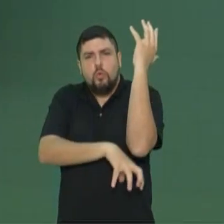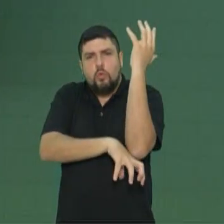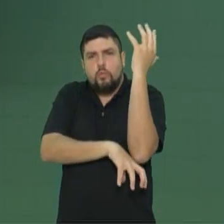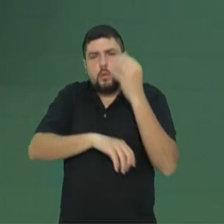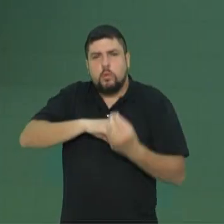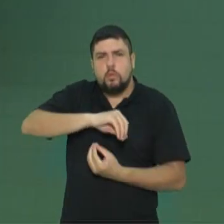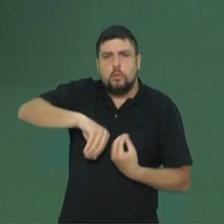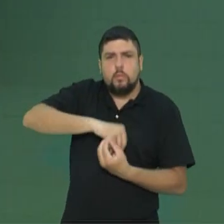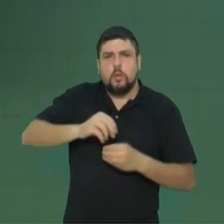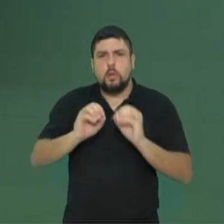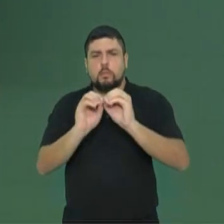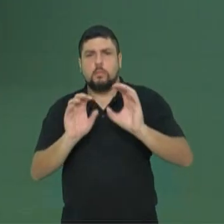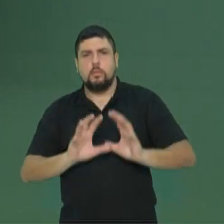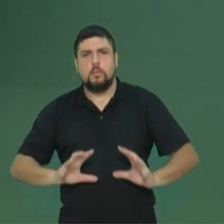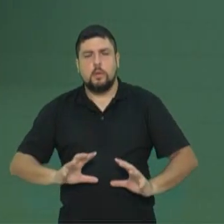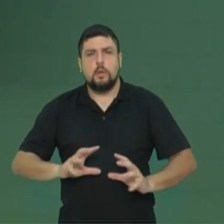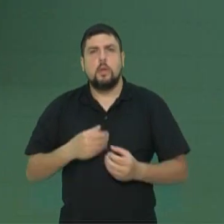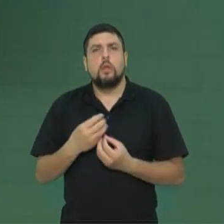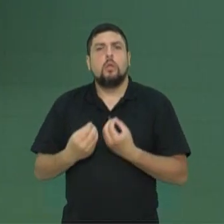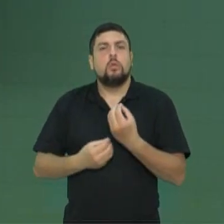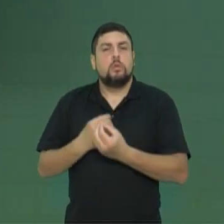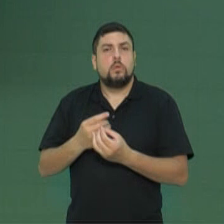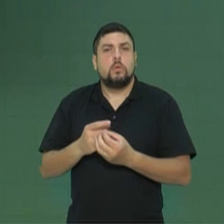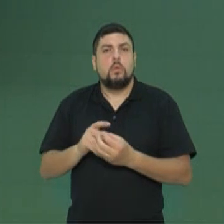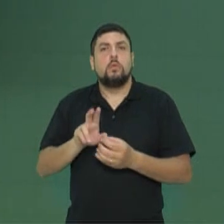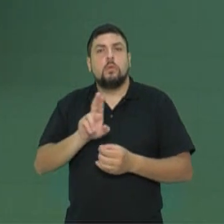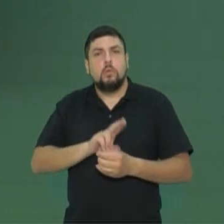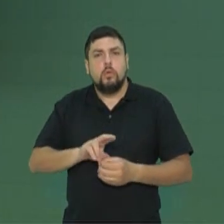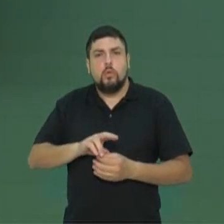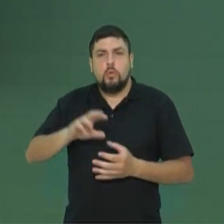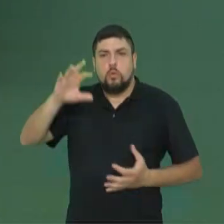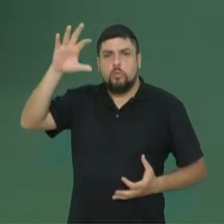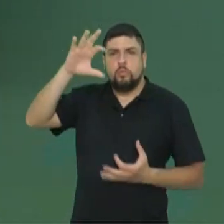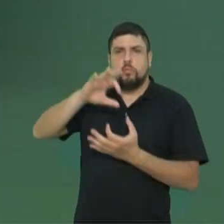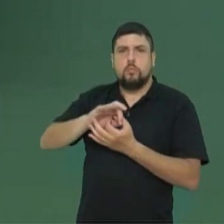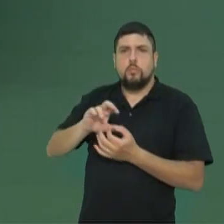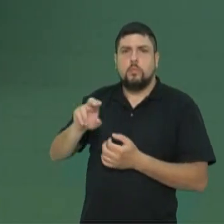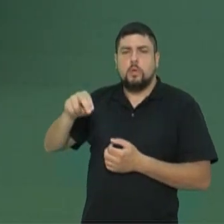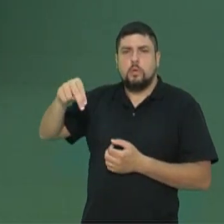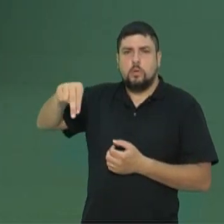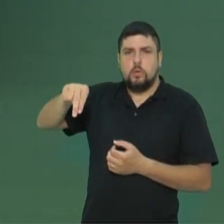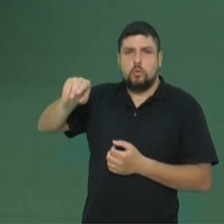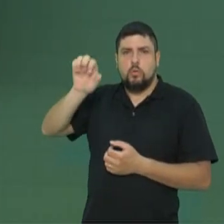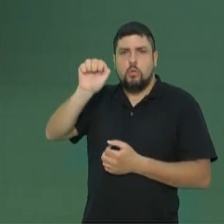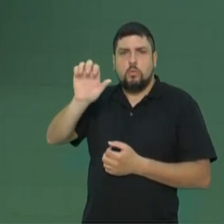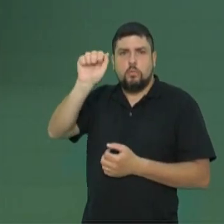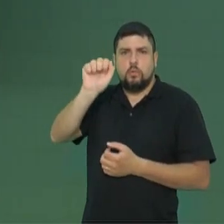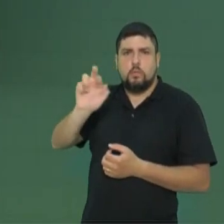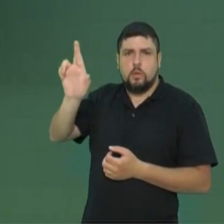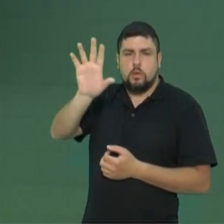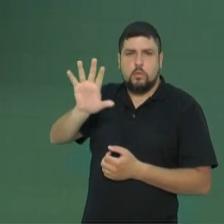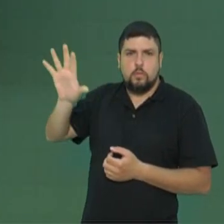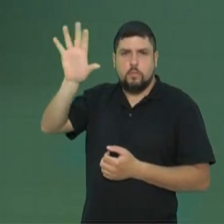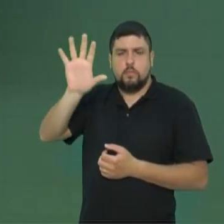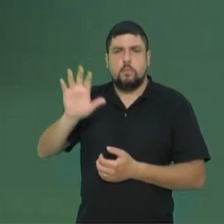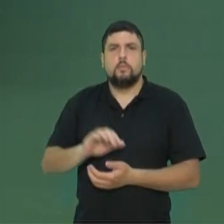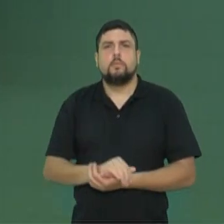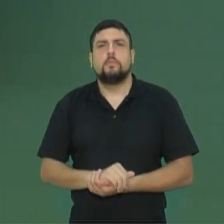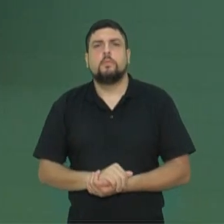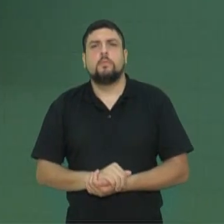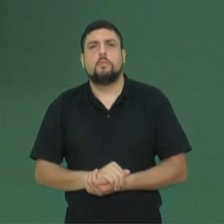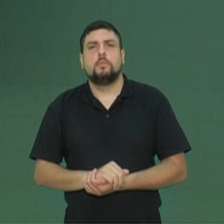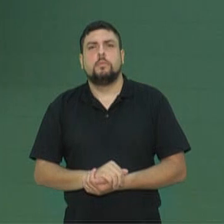risóbium. E vai estar trabalhando com o que? Fixação de nitrogênio da atmosfera no solo, outro serviço ambiental das plantas.